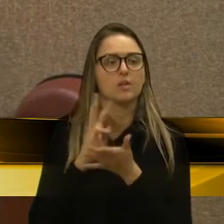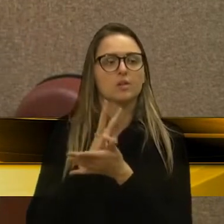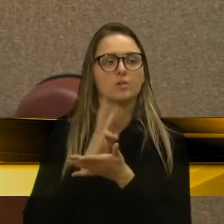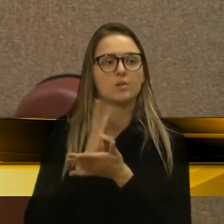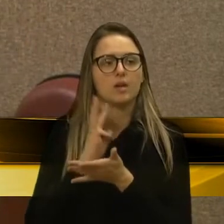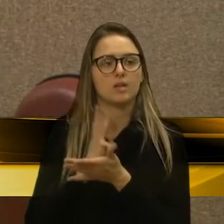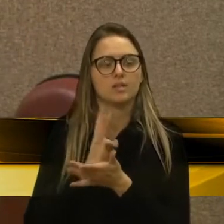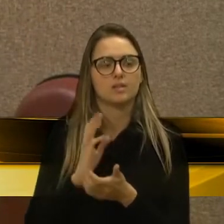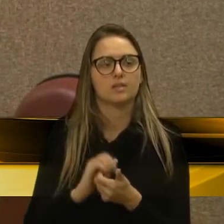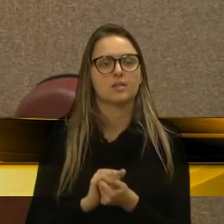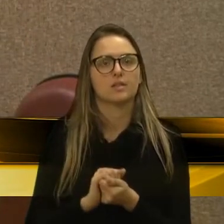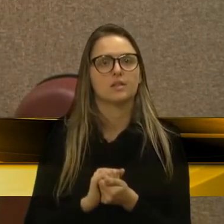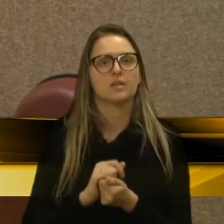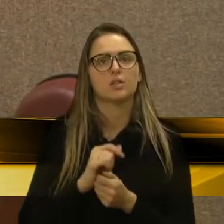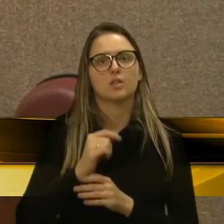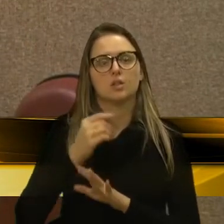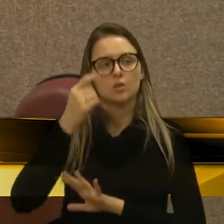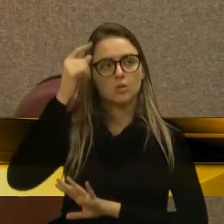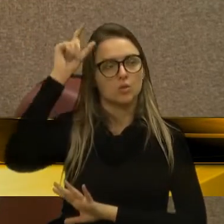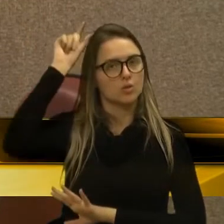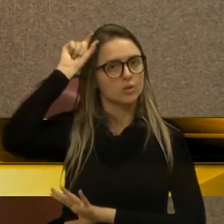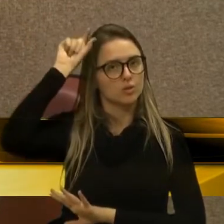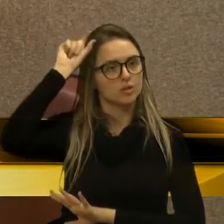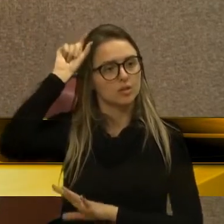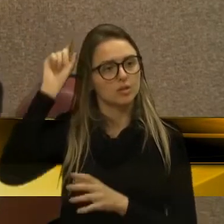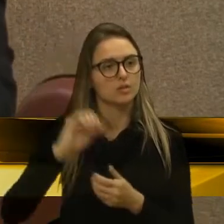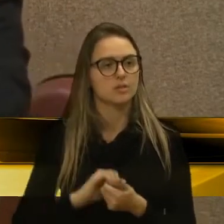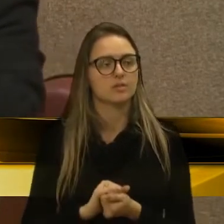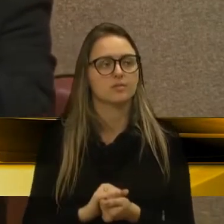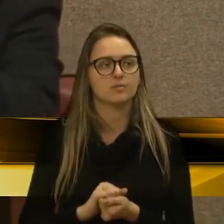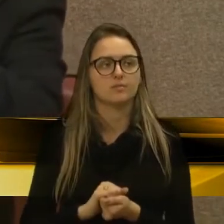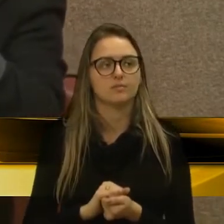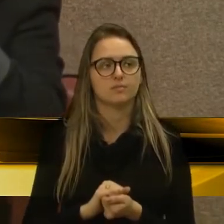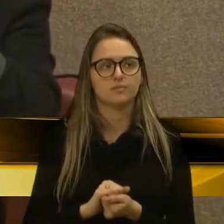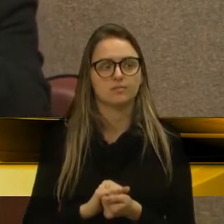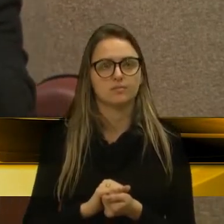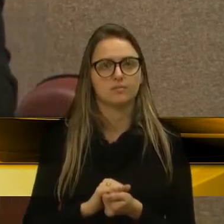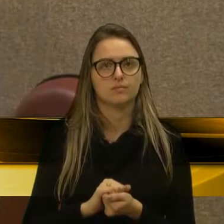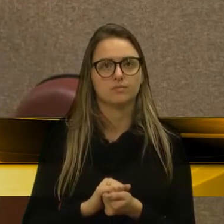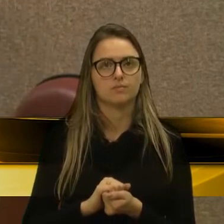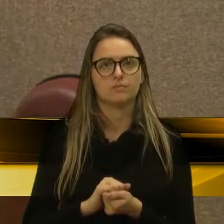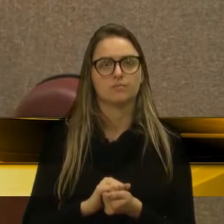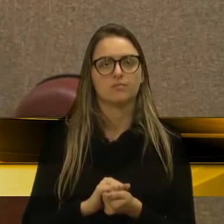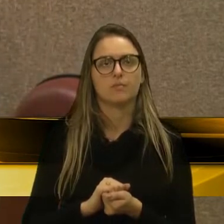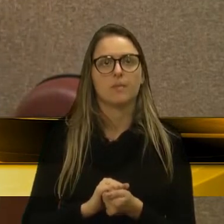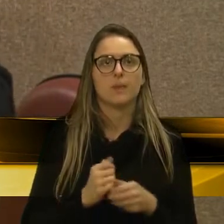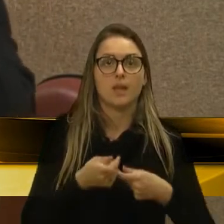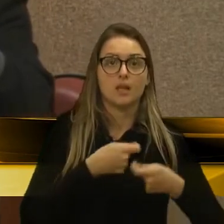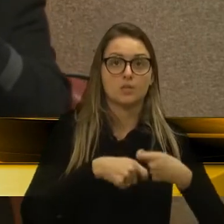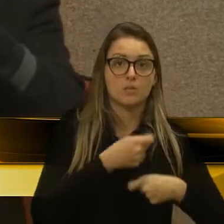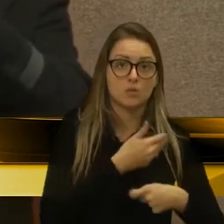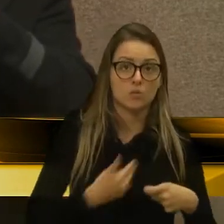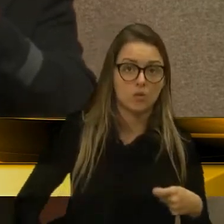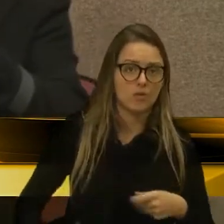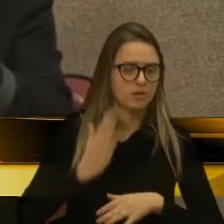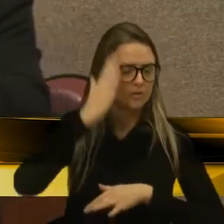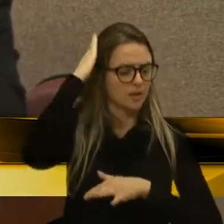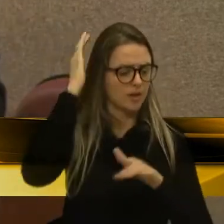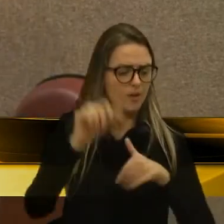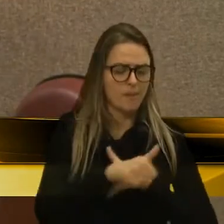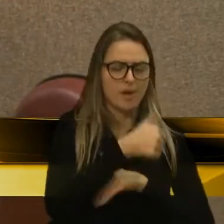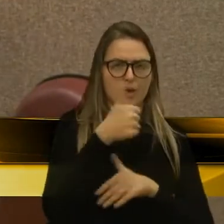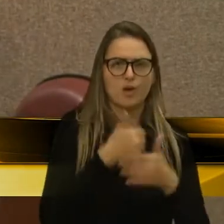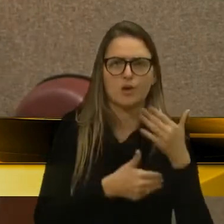vereador Chico Guerra. Até então, essa administração era a melhor, o prefeito era o melhor,